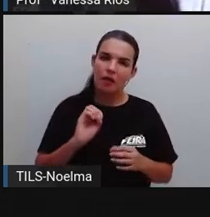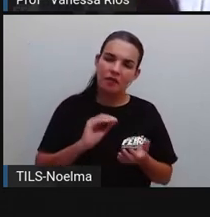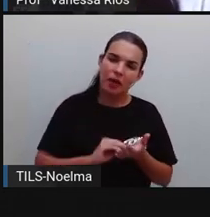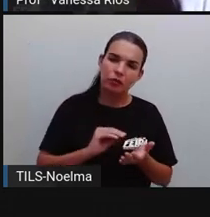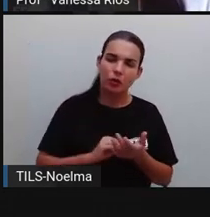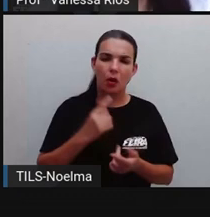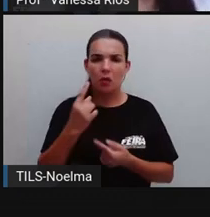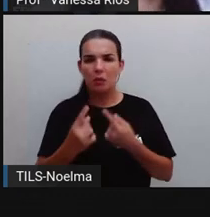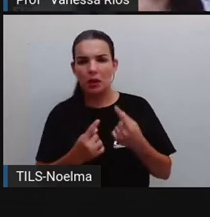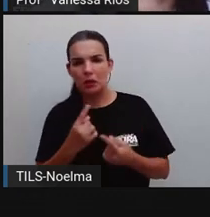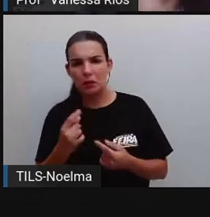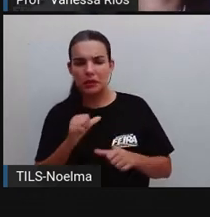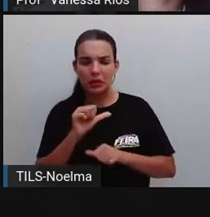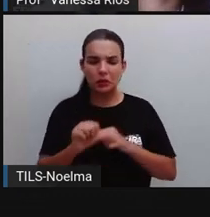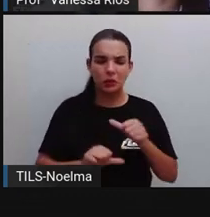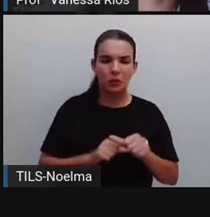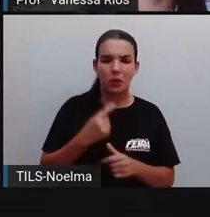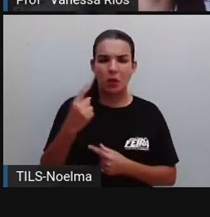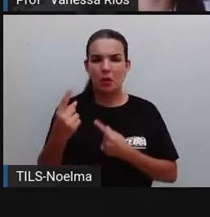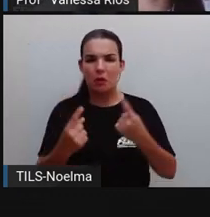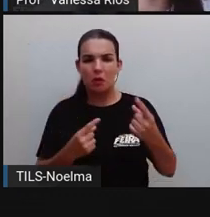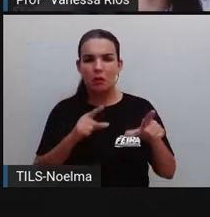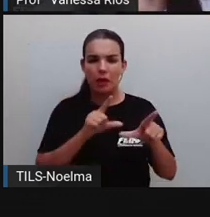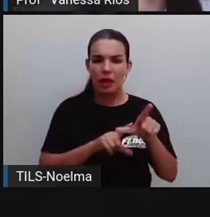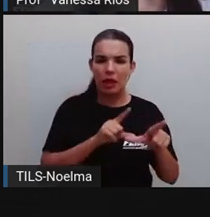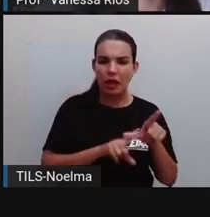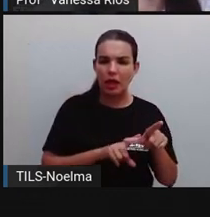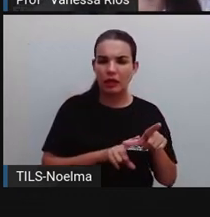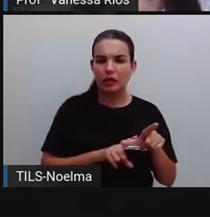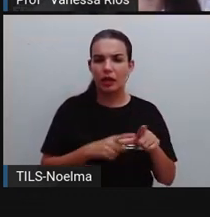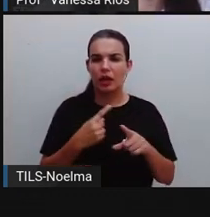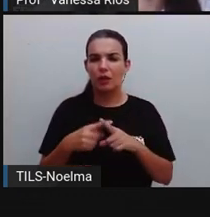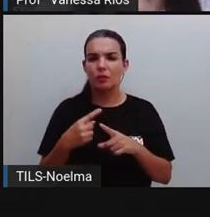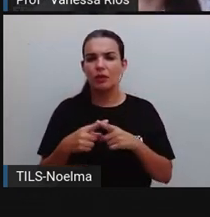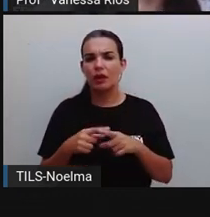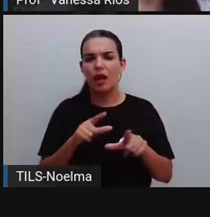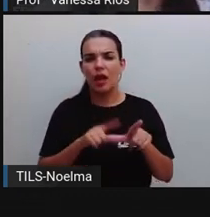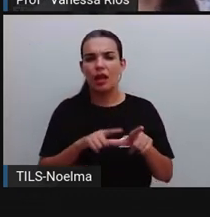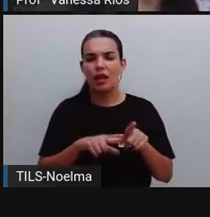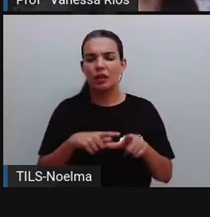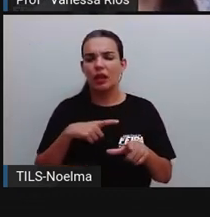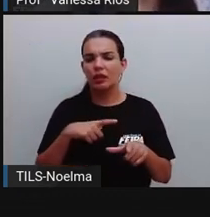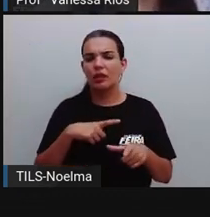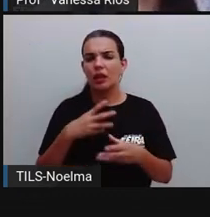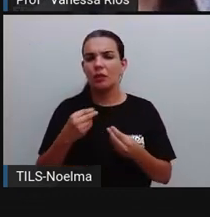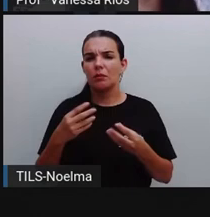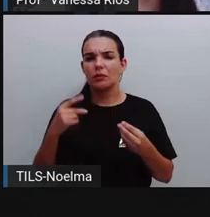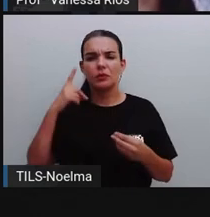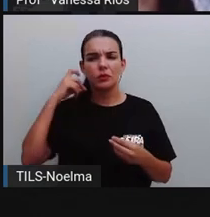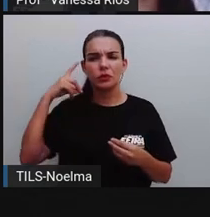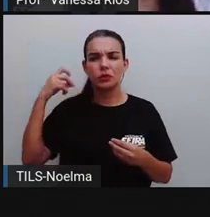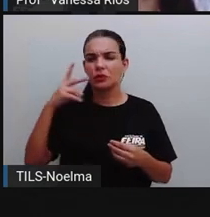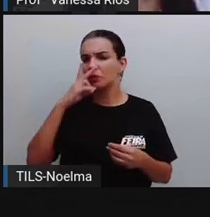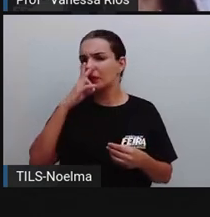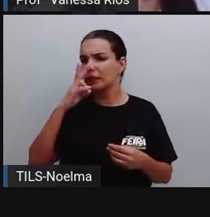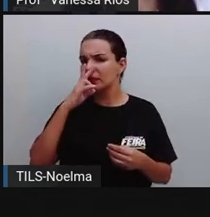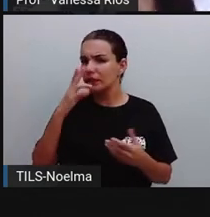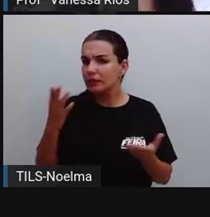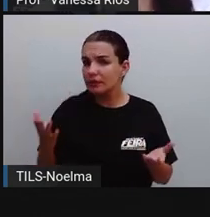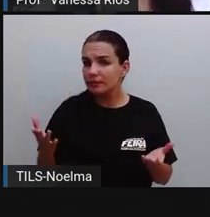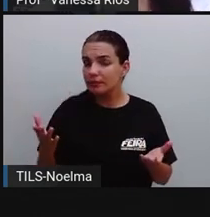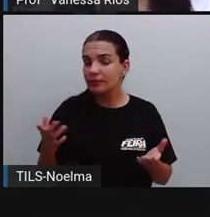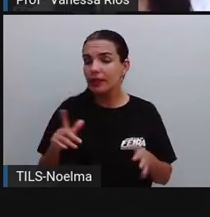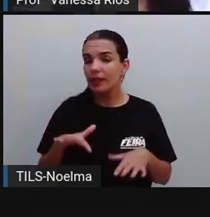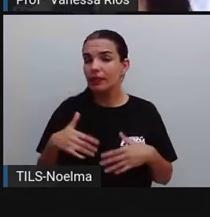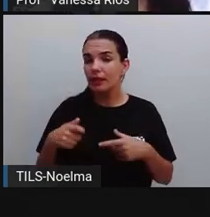algo, né? Trocou alguma letra? Justamente porque as letras possuem, né? Em muitas situações, somos parecidos, né? E